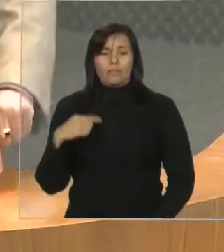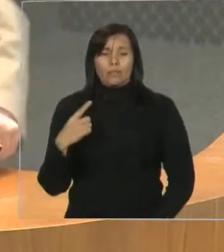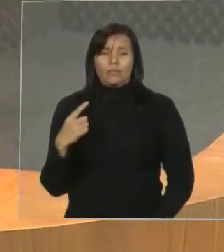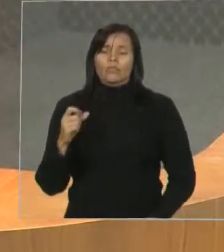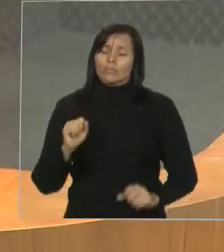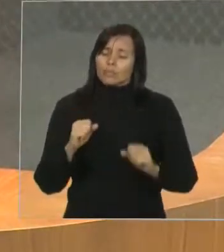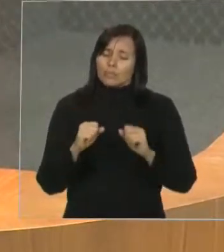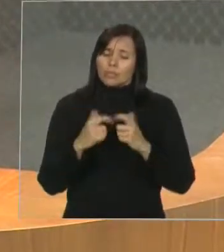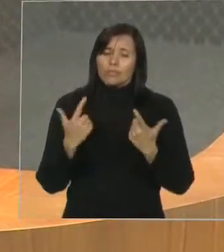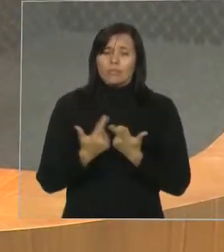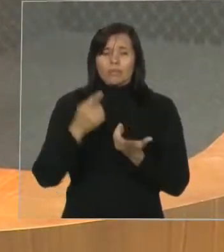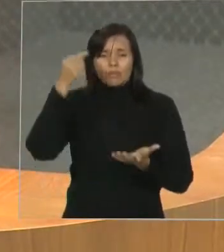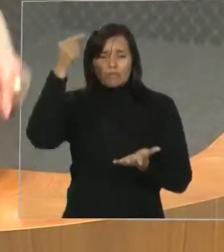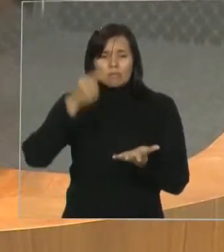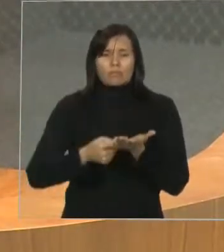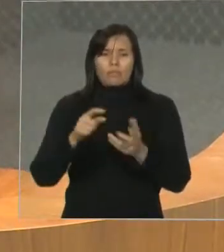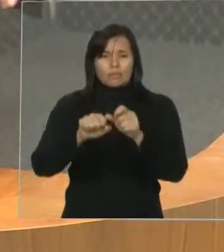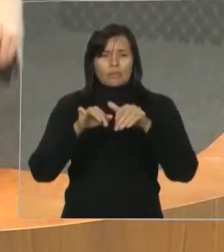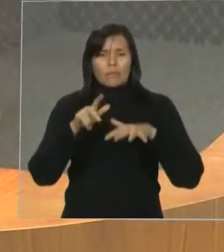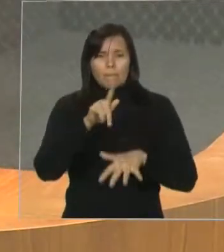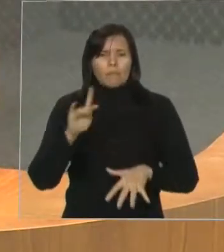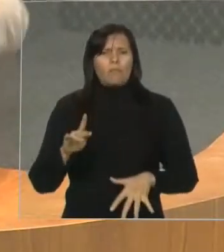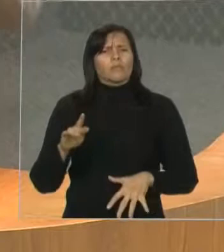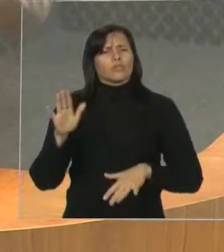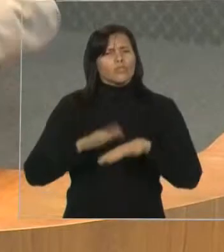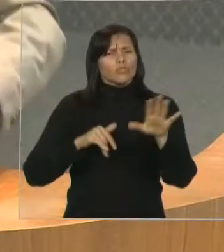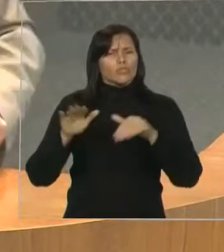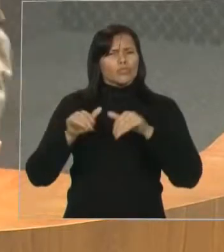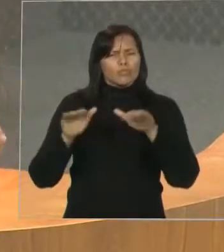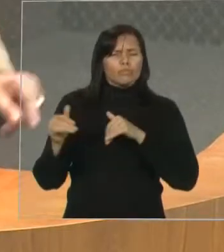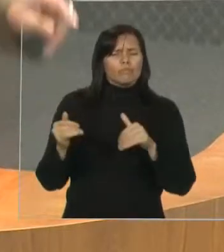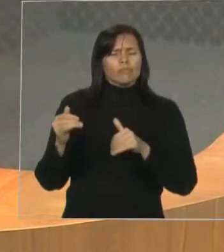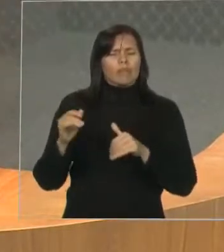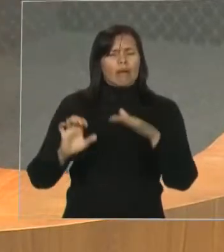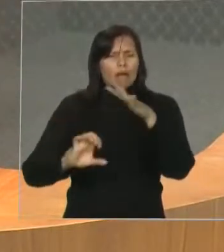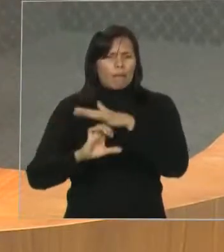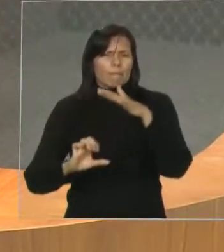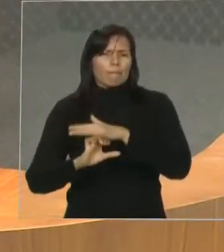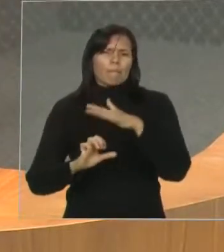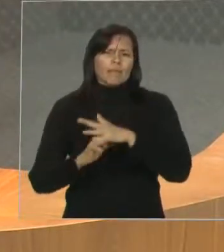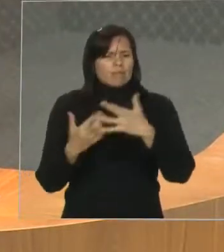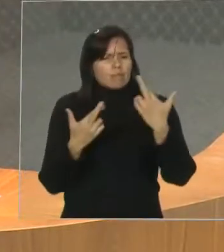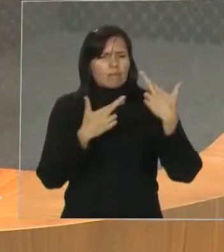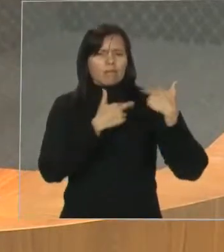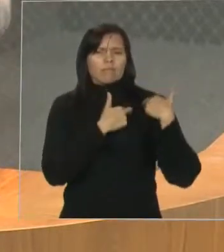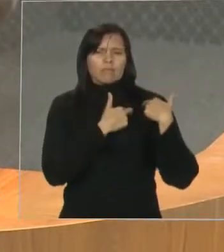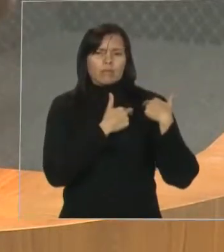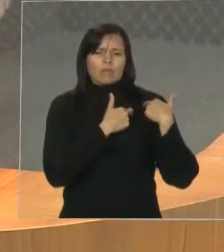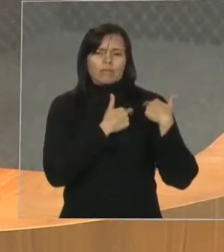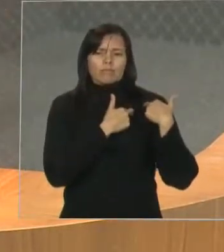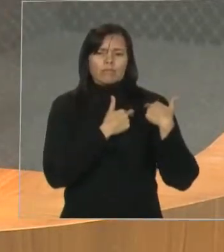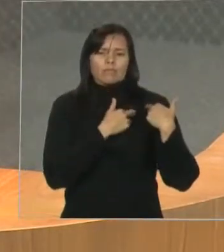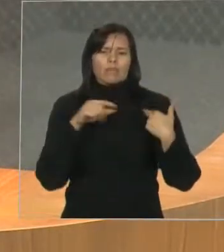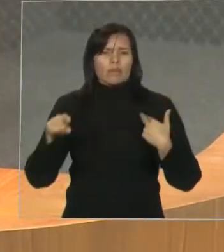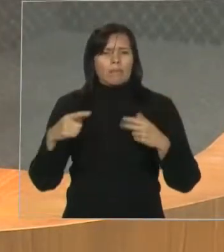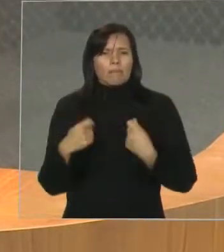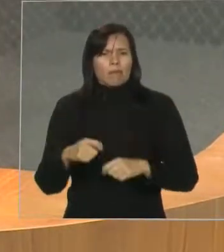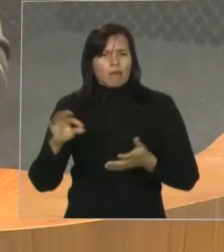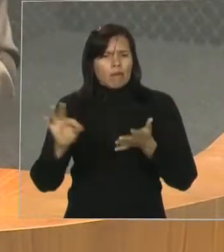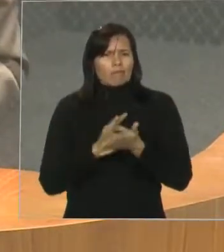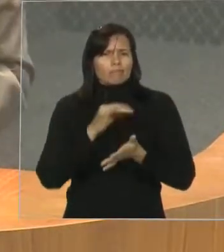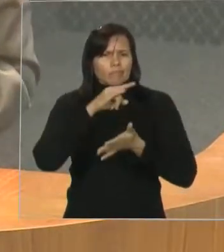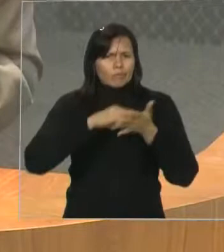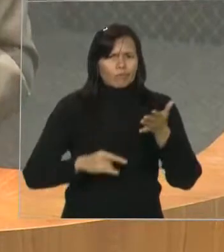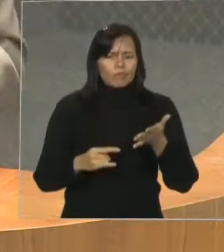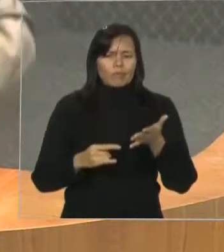empresas venham a esta casa em respeito aos consumidores, em respeito ao Parlamento, em respeito ao Estado e inclusive chamo a atenção, vou chamar a atenção do órgão hoje